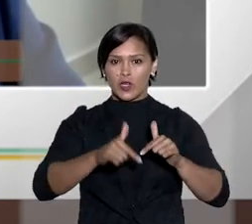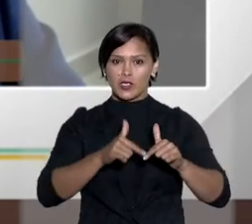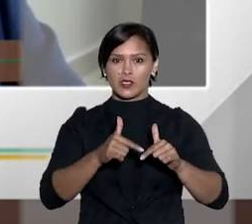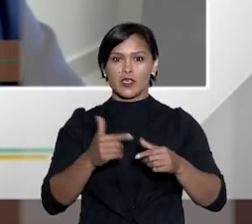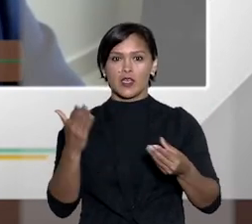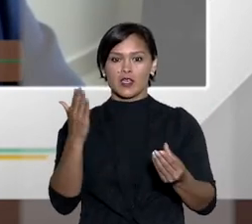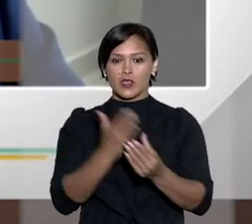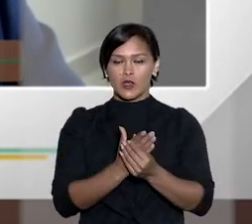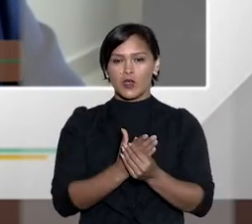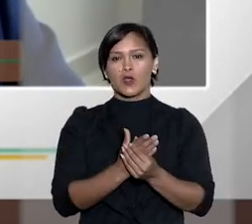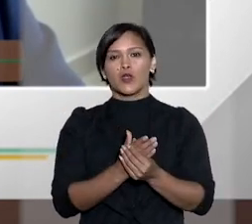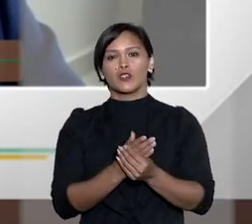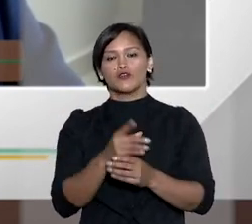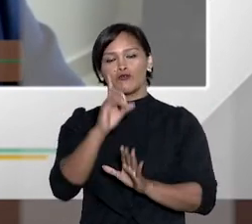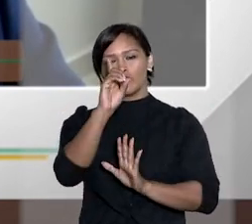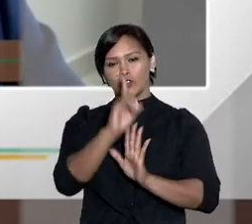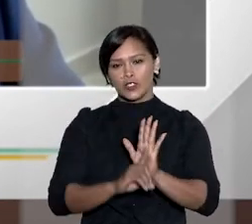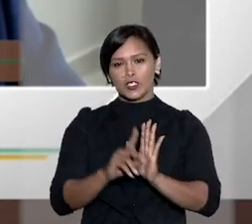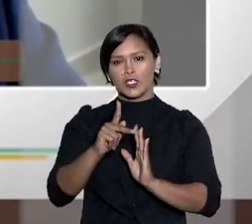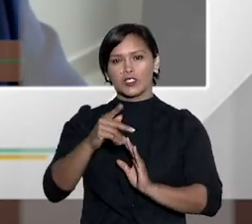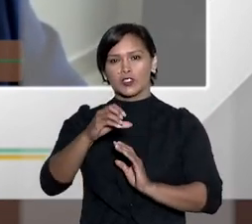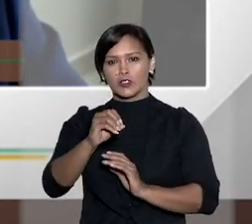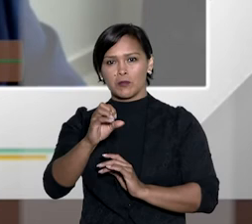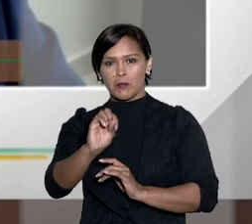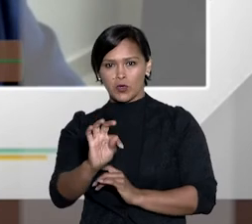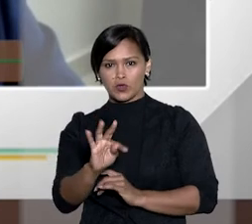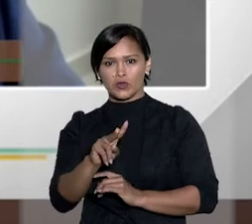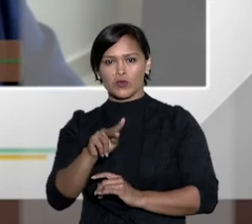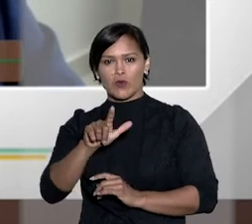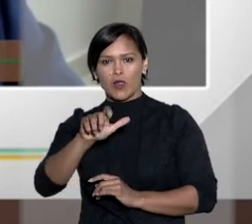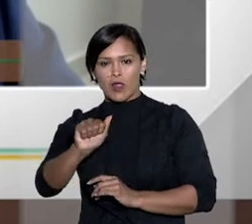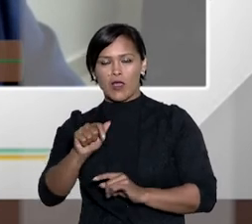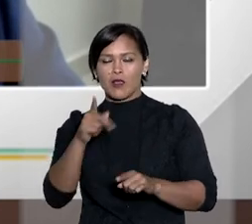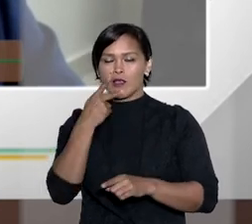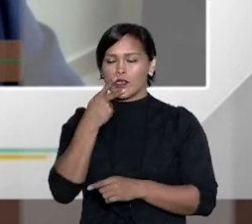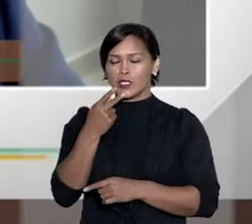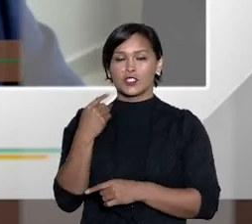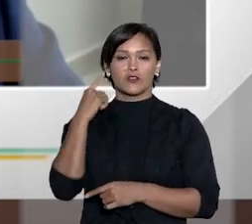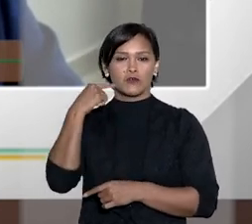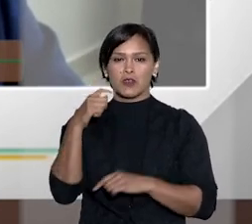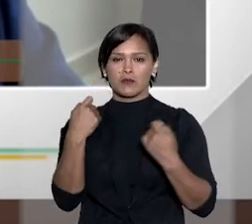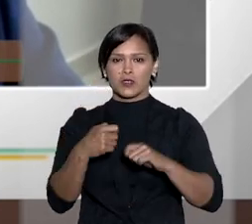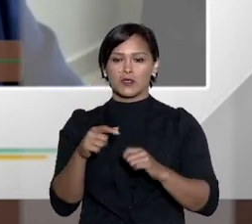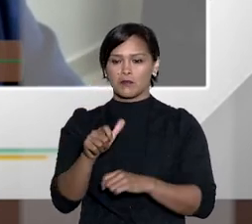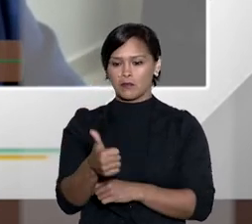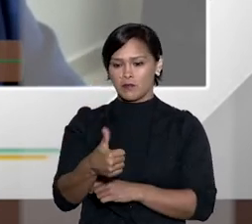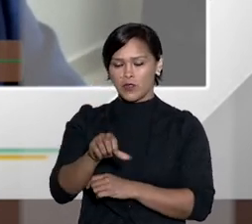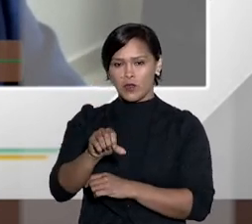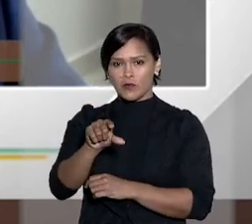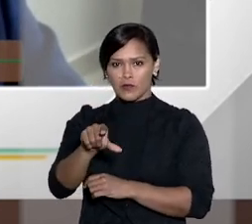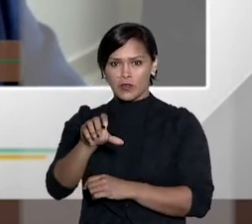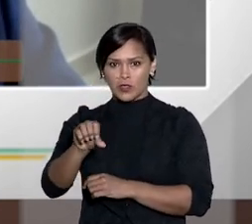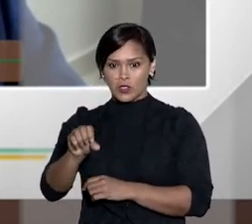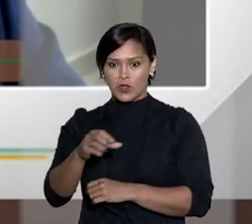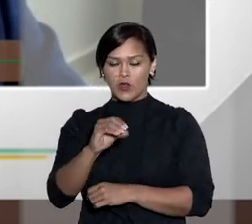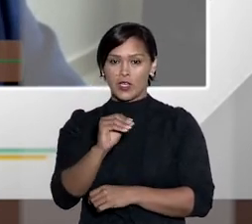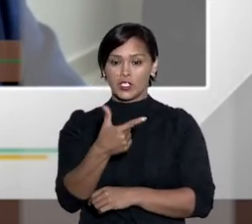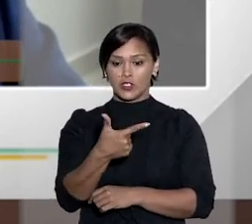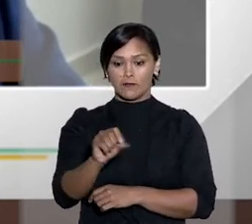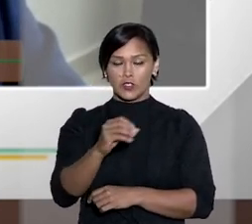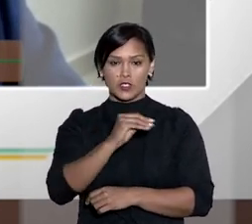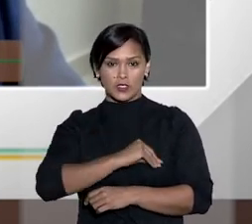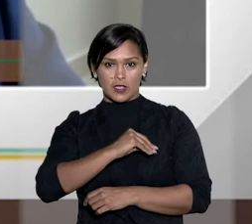uma figura que já vinha do processo trabalhista chamado ius postulandi direito de postular sem advogado na 9